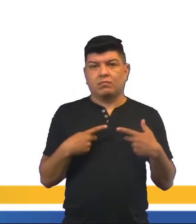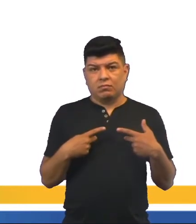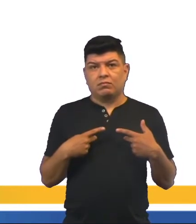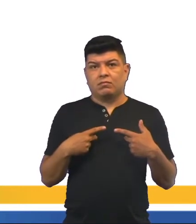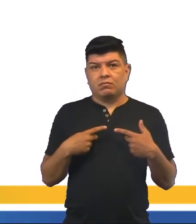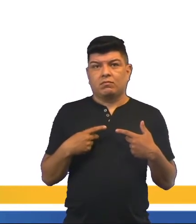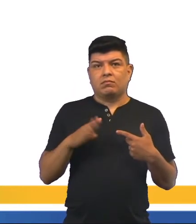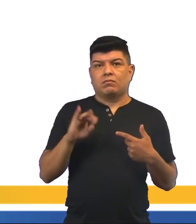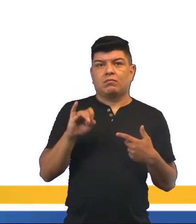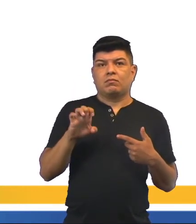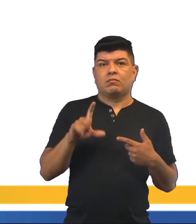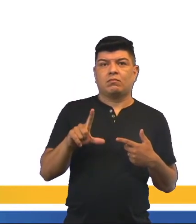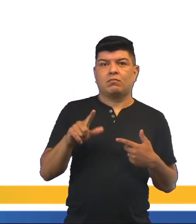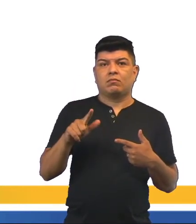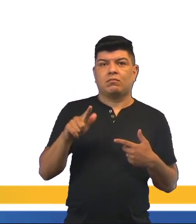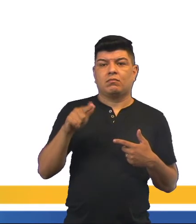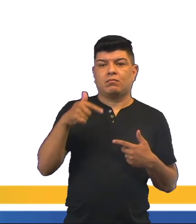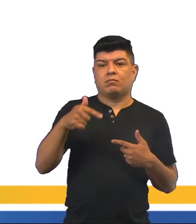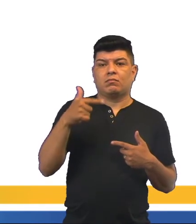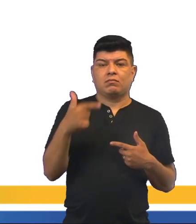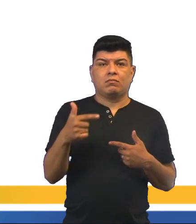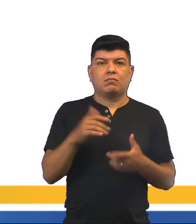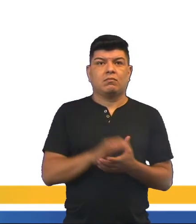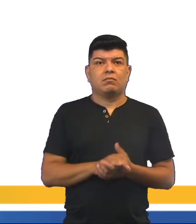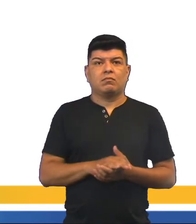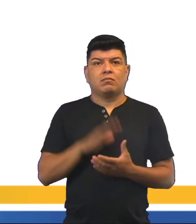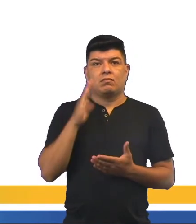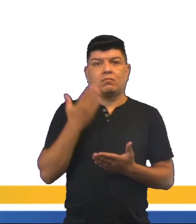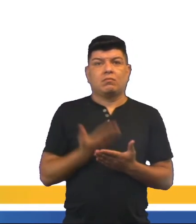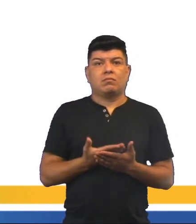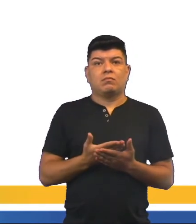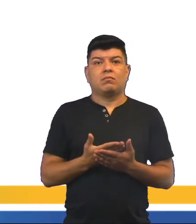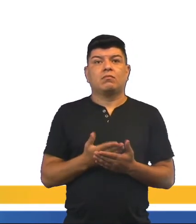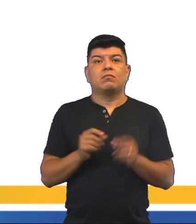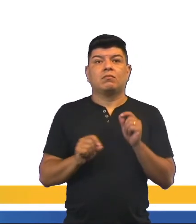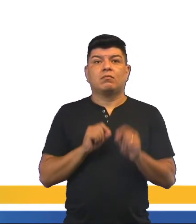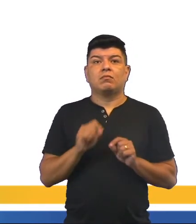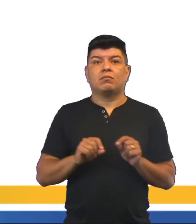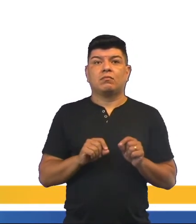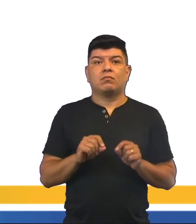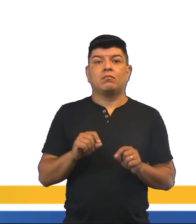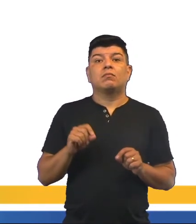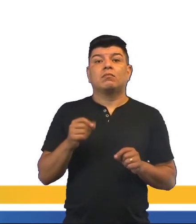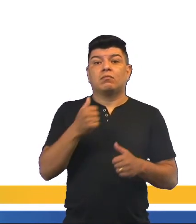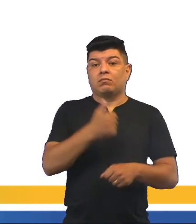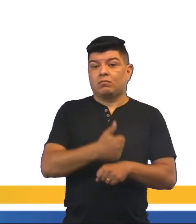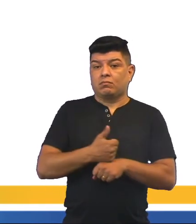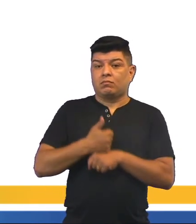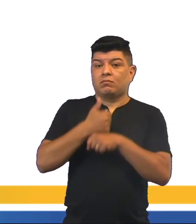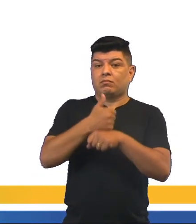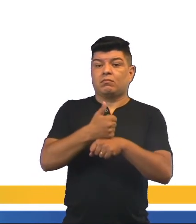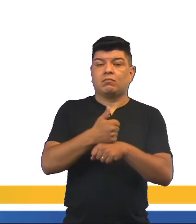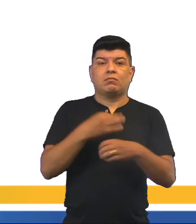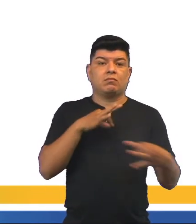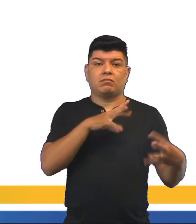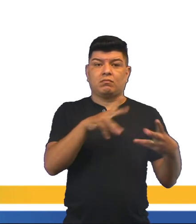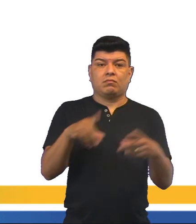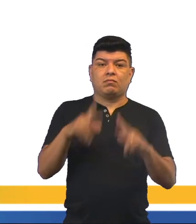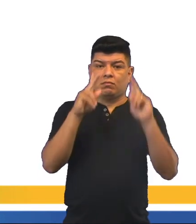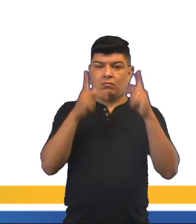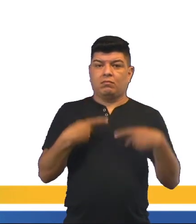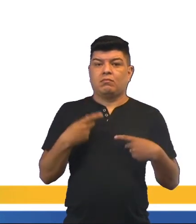Miel, 72. Acredita que a criatividade é qualidade que todo ser humano pode